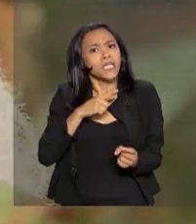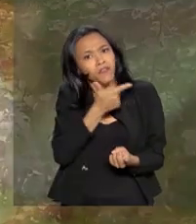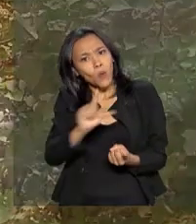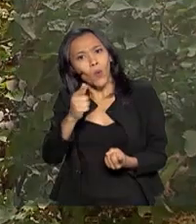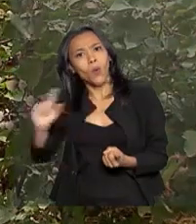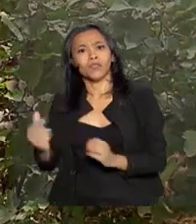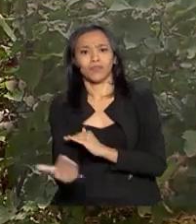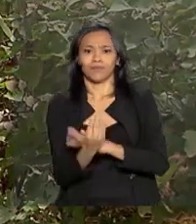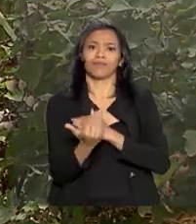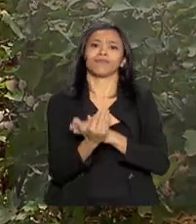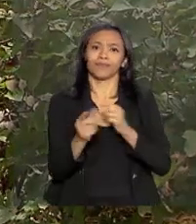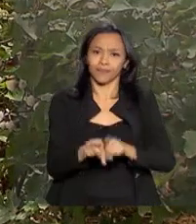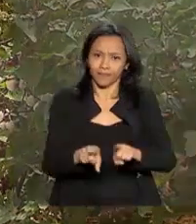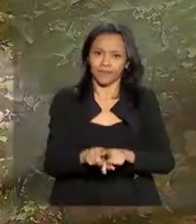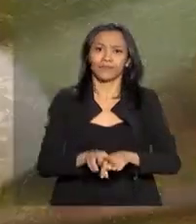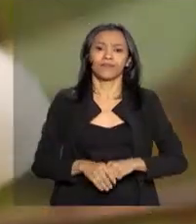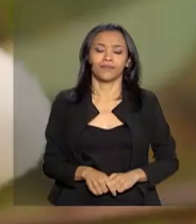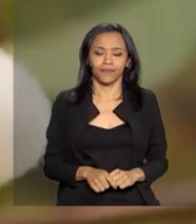benefícios.